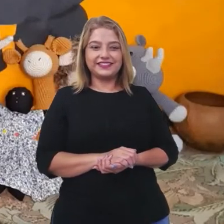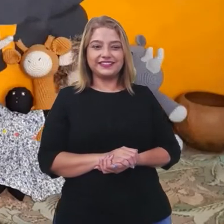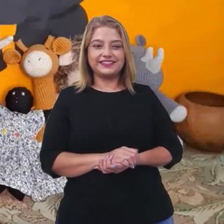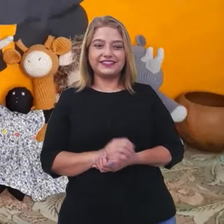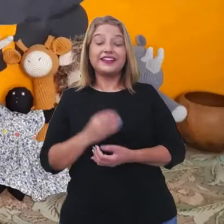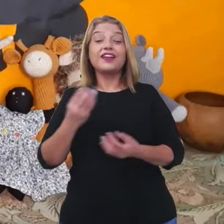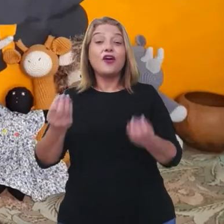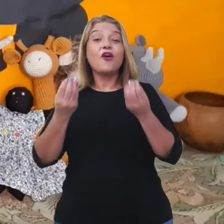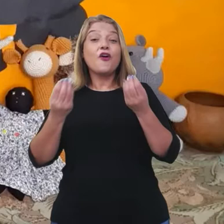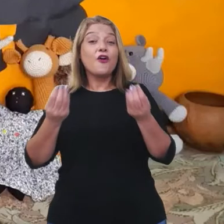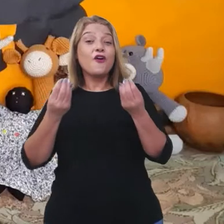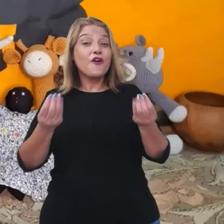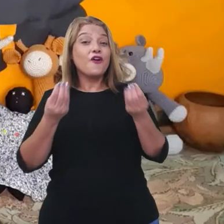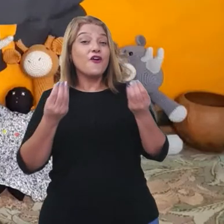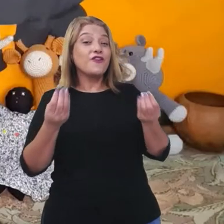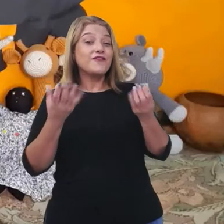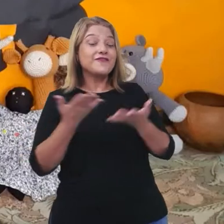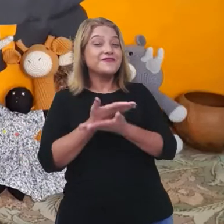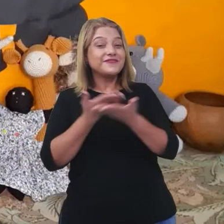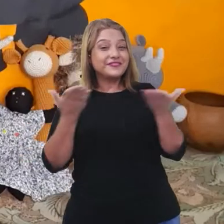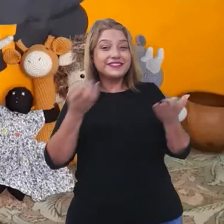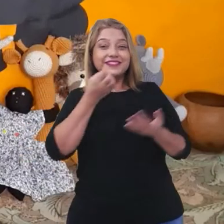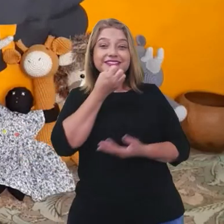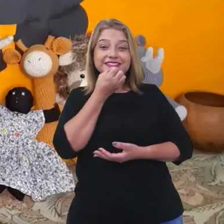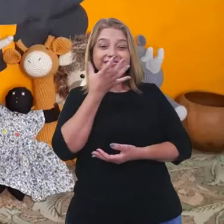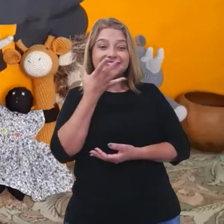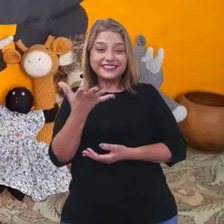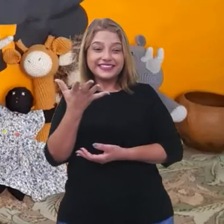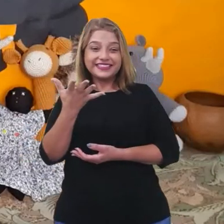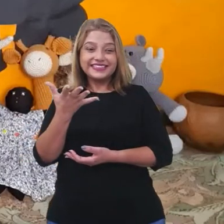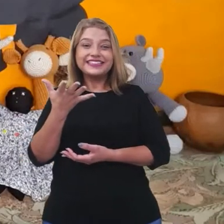como vai? O